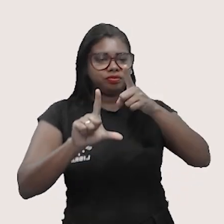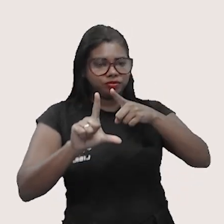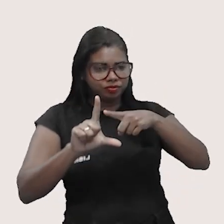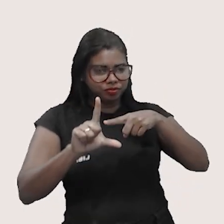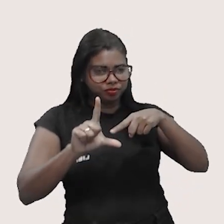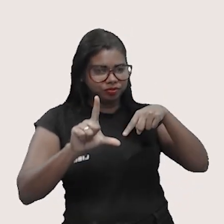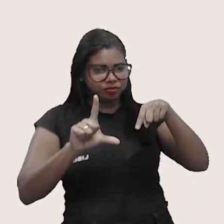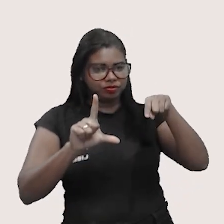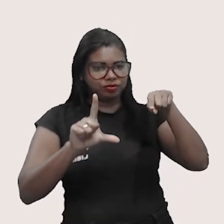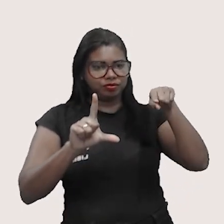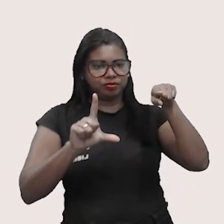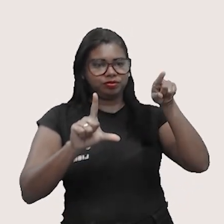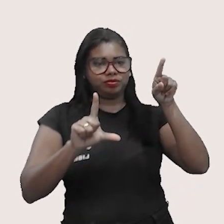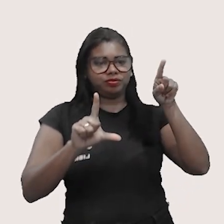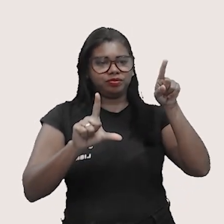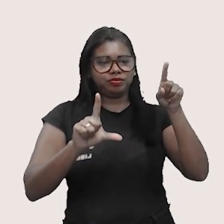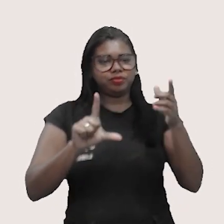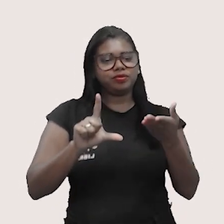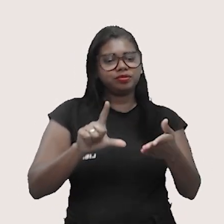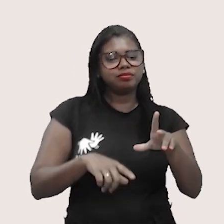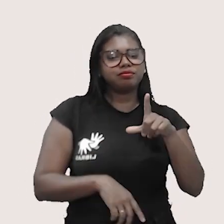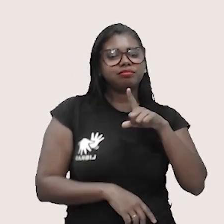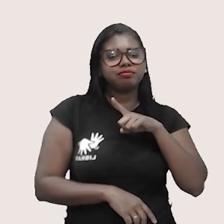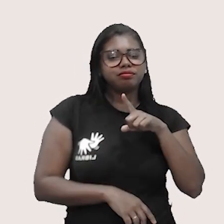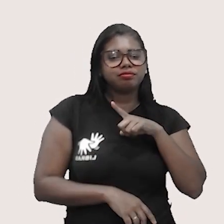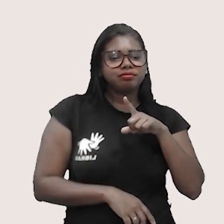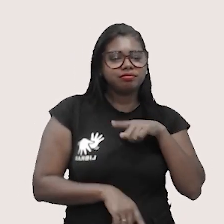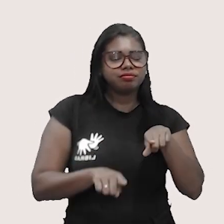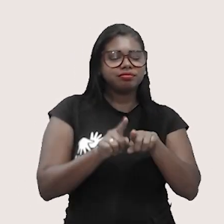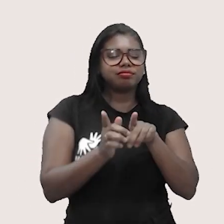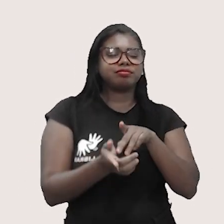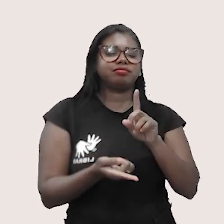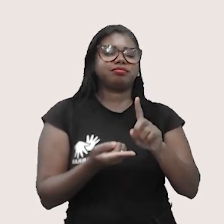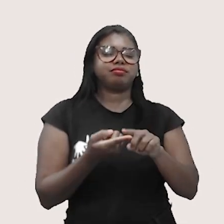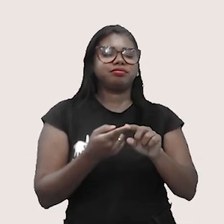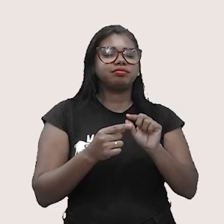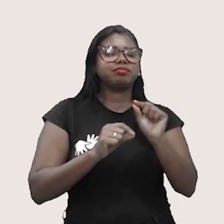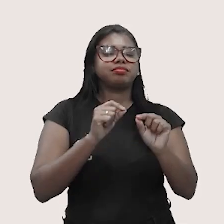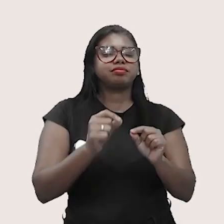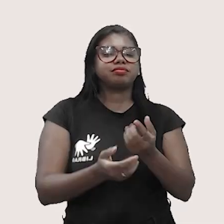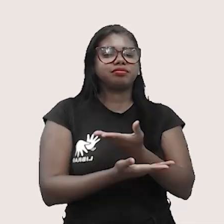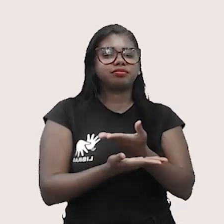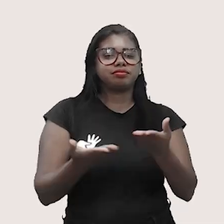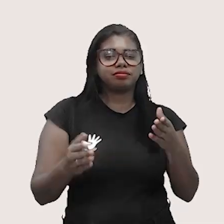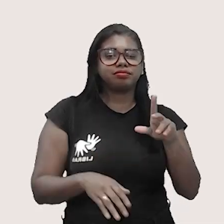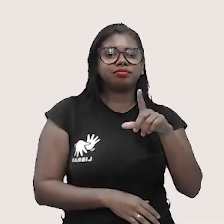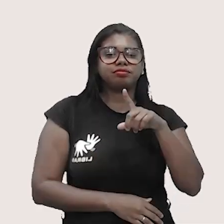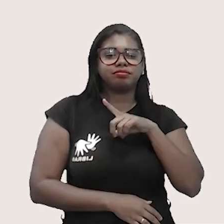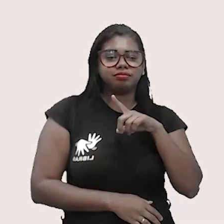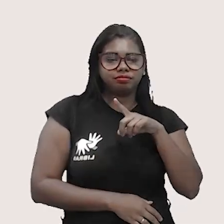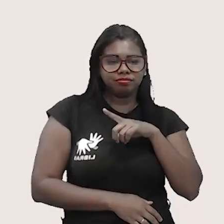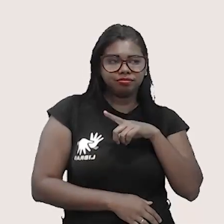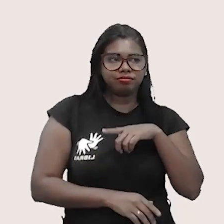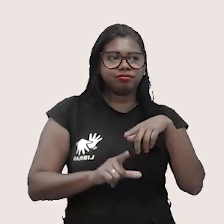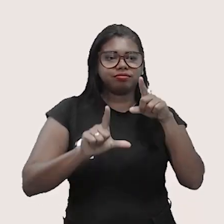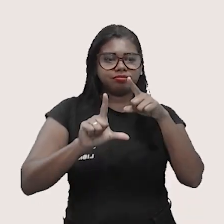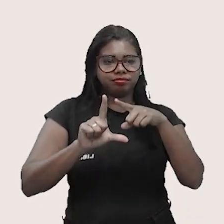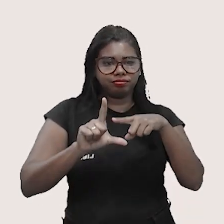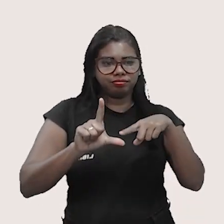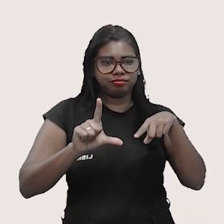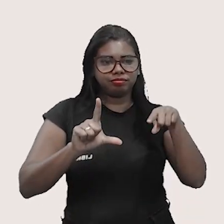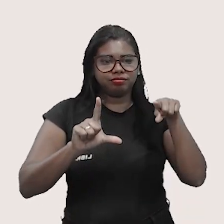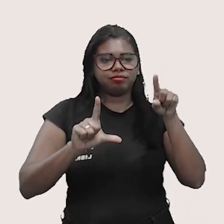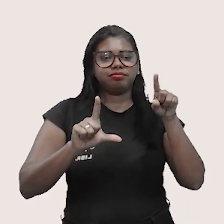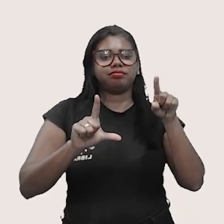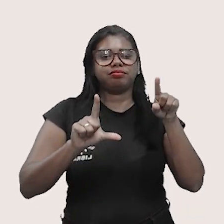curva que você tem, ele faz com que você tenha o gráfico isotérmico. Então, nesse